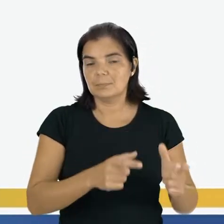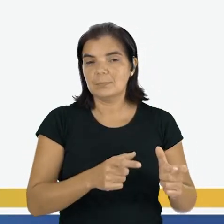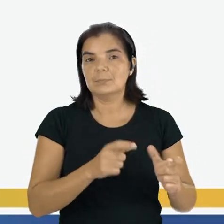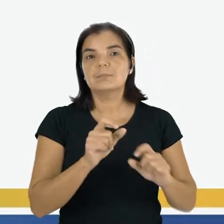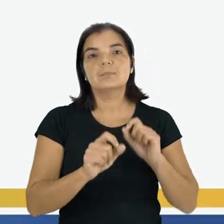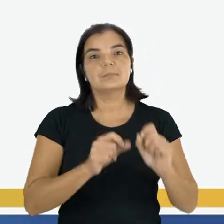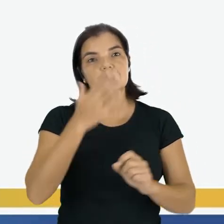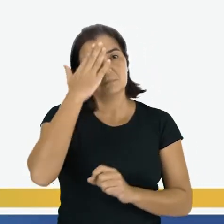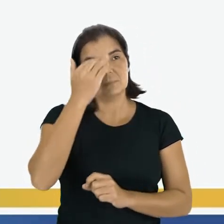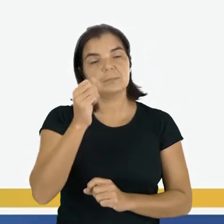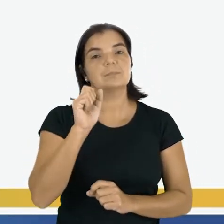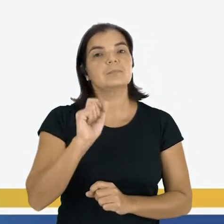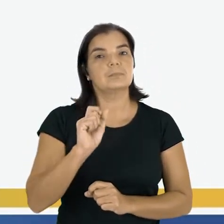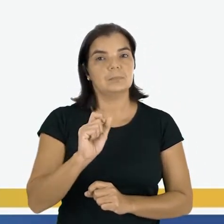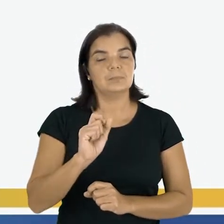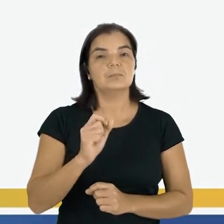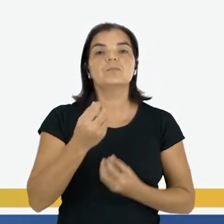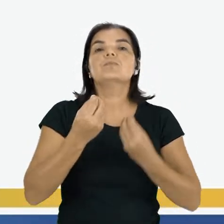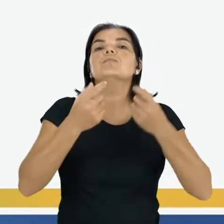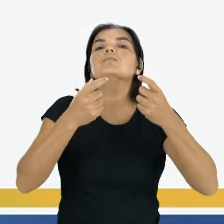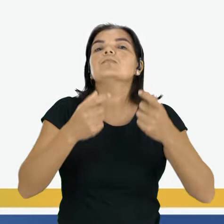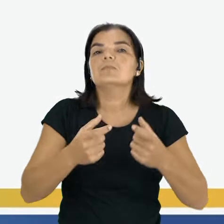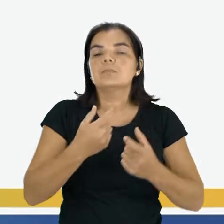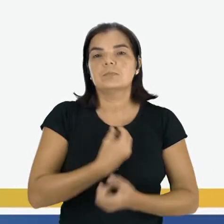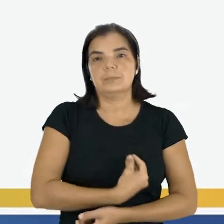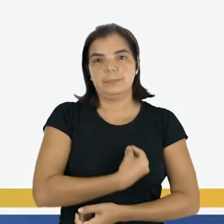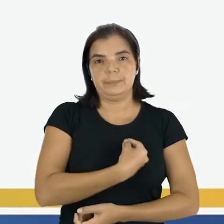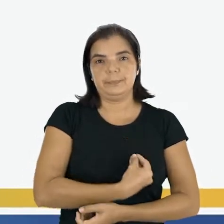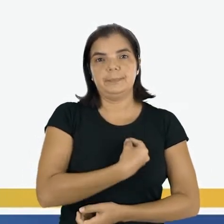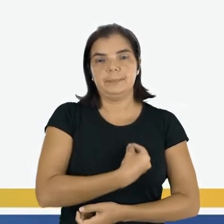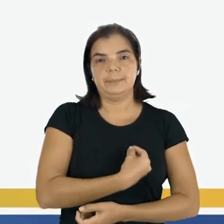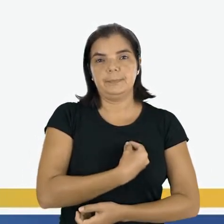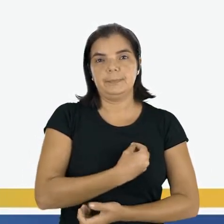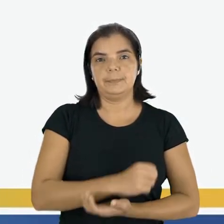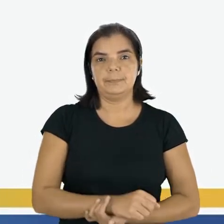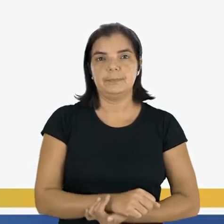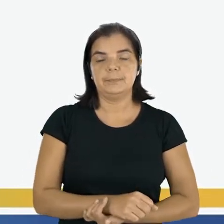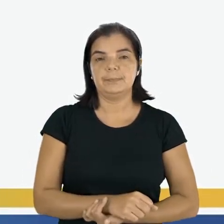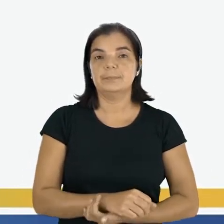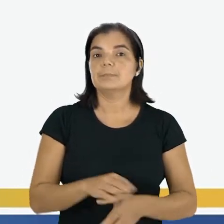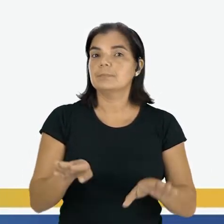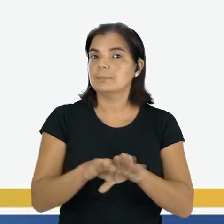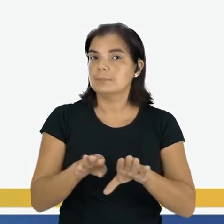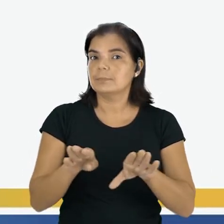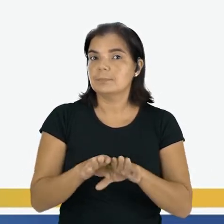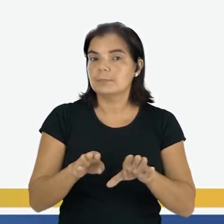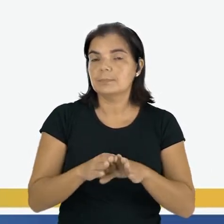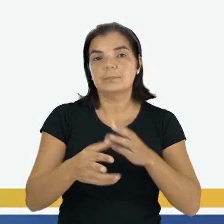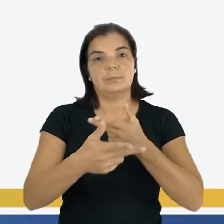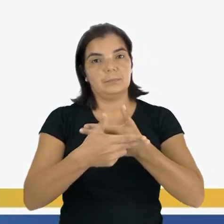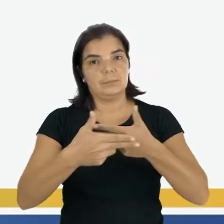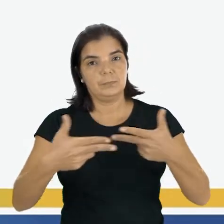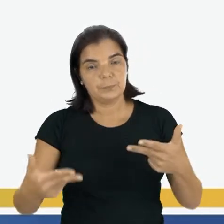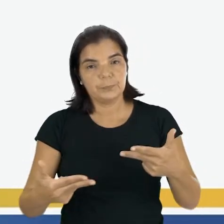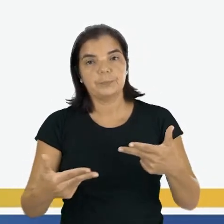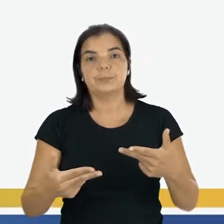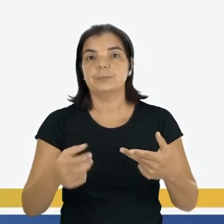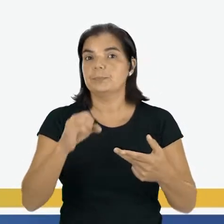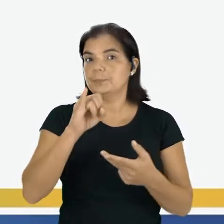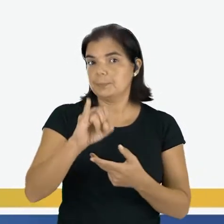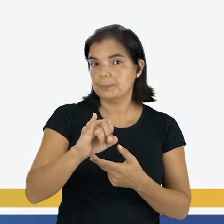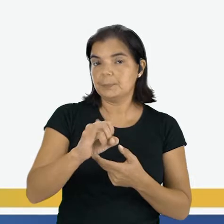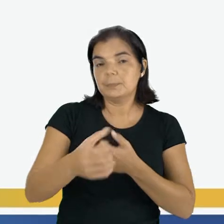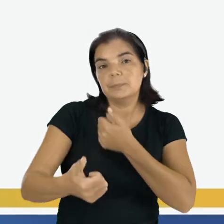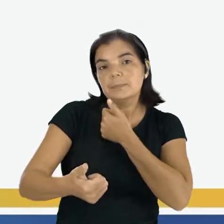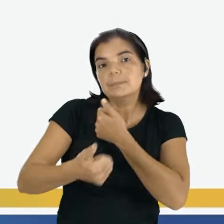Localização é saber situar-se, saber onde você está em relação aos objetos, se o